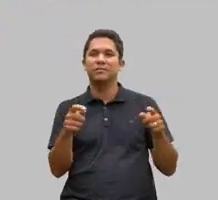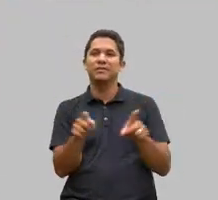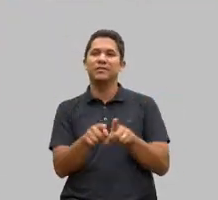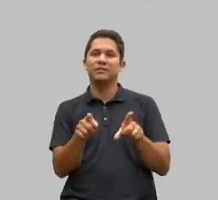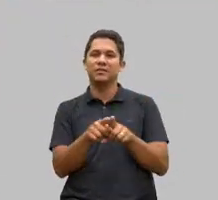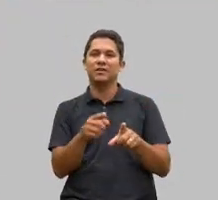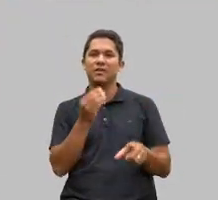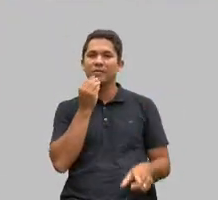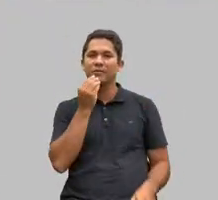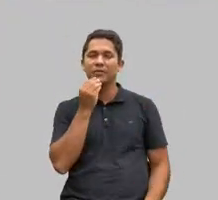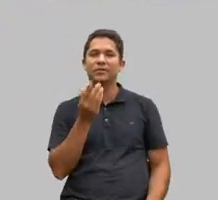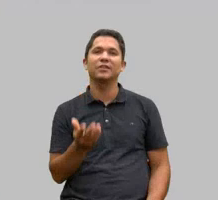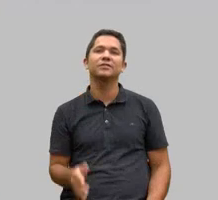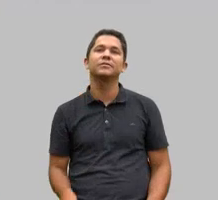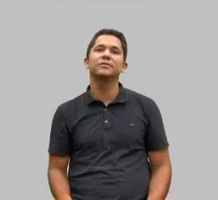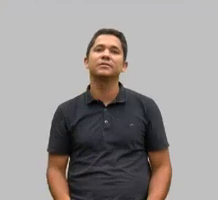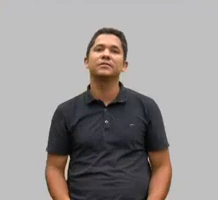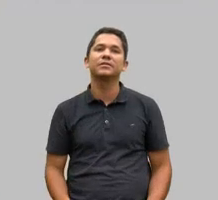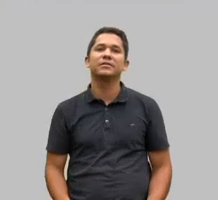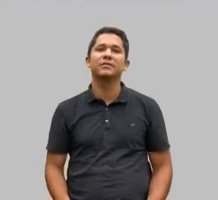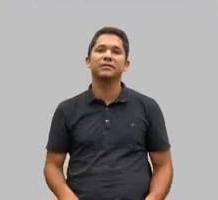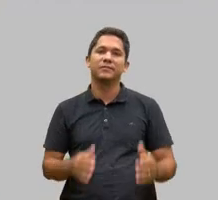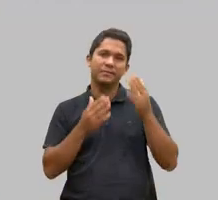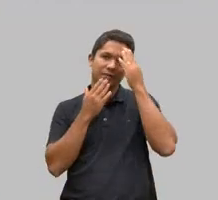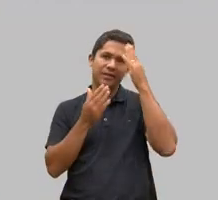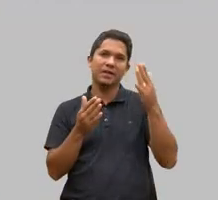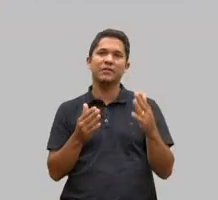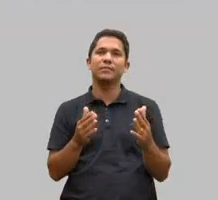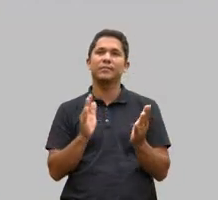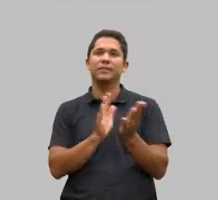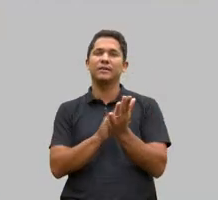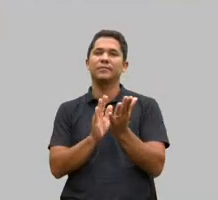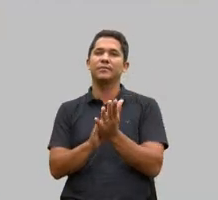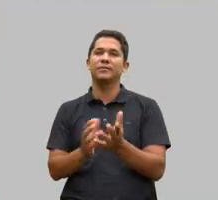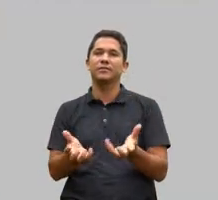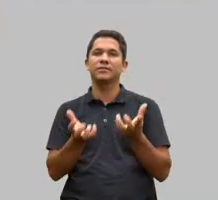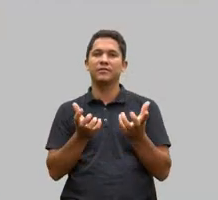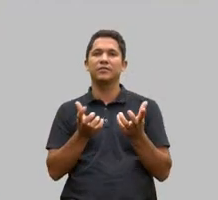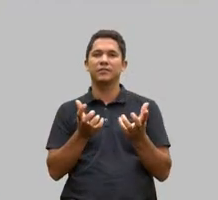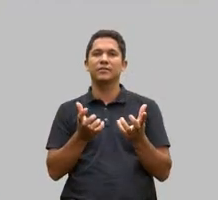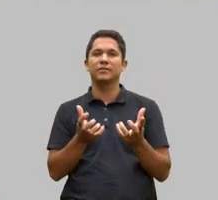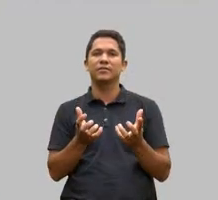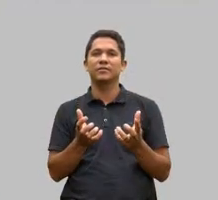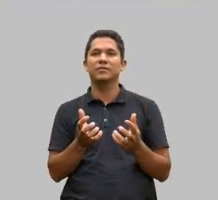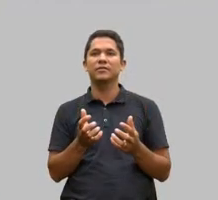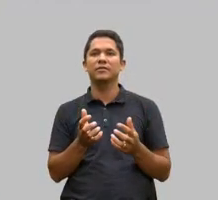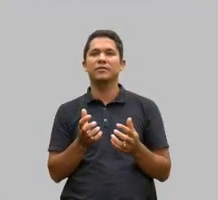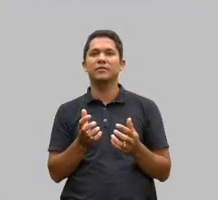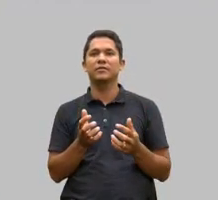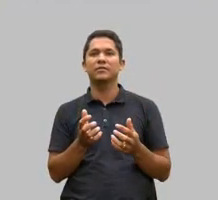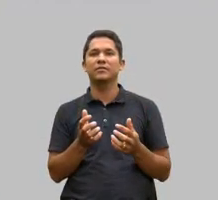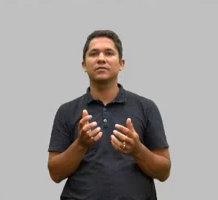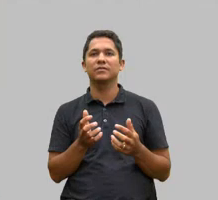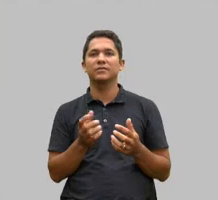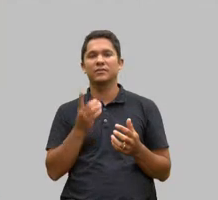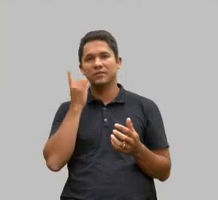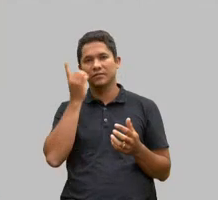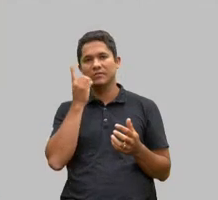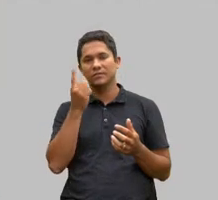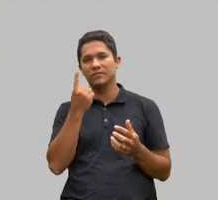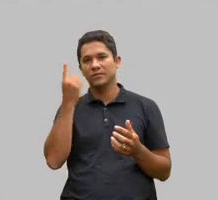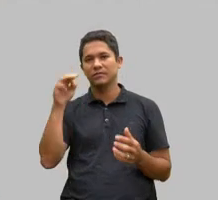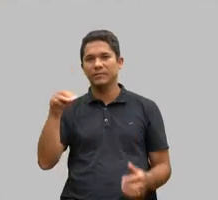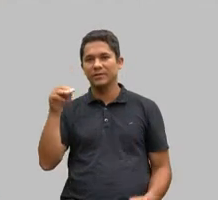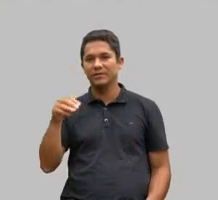diretora Natália parabéns pela sua fala gostaria agora de passar a palavra deputado só um minutinho em cima disso que ela